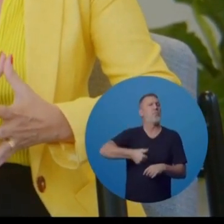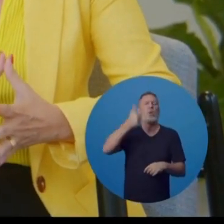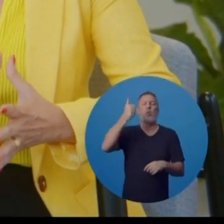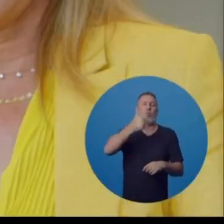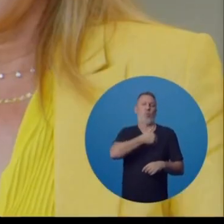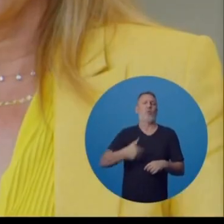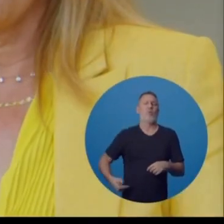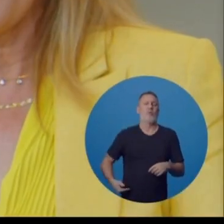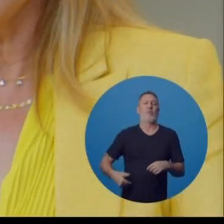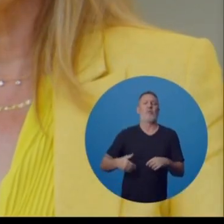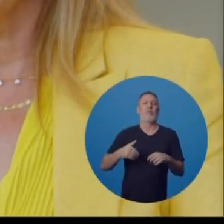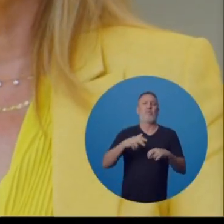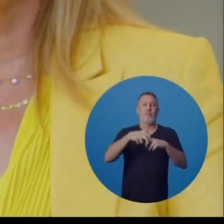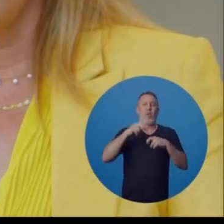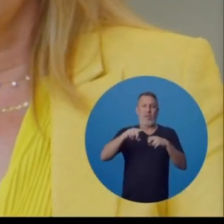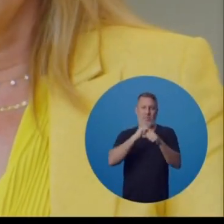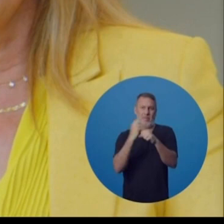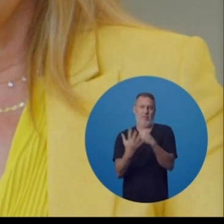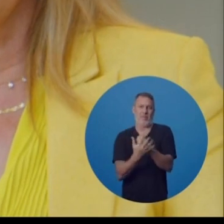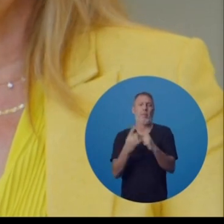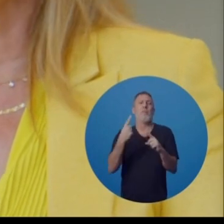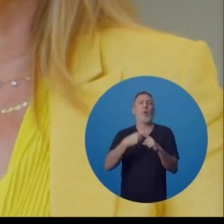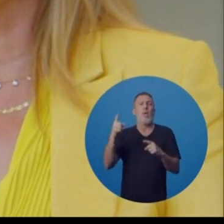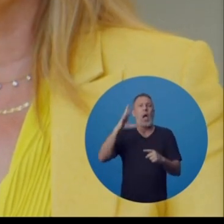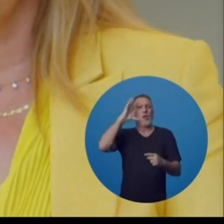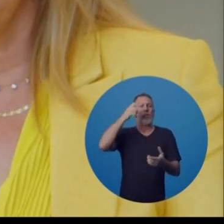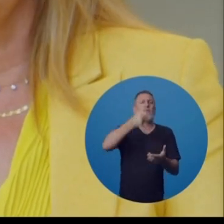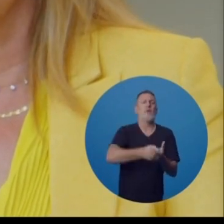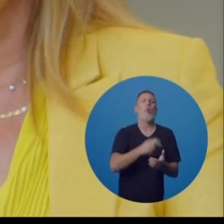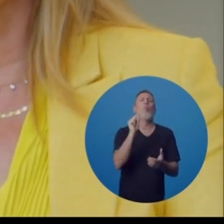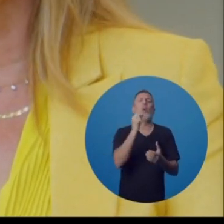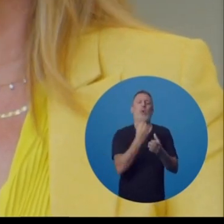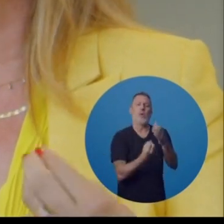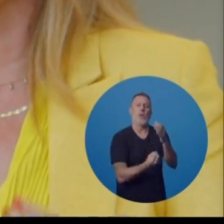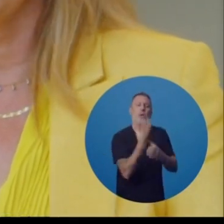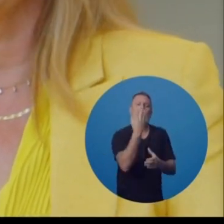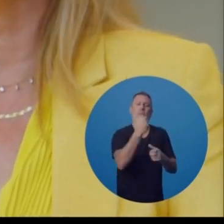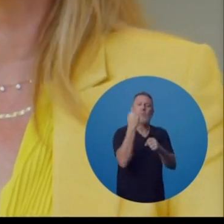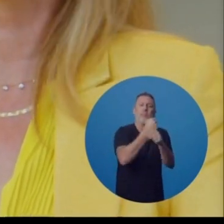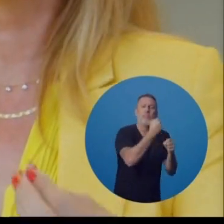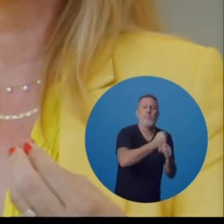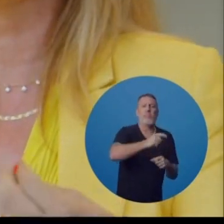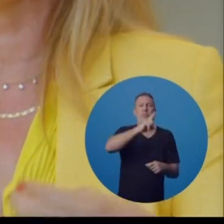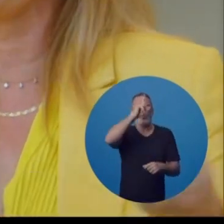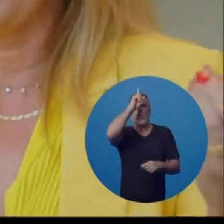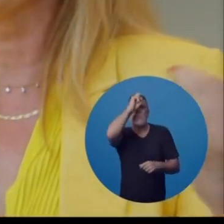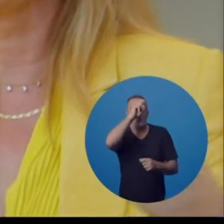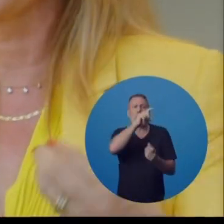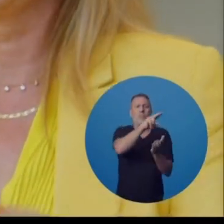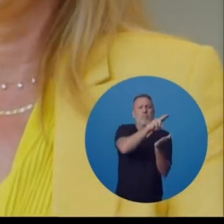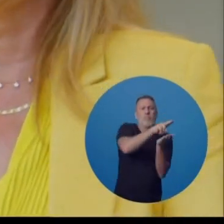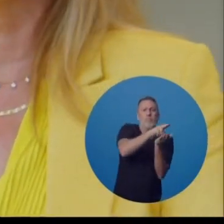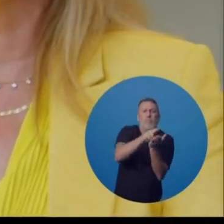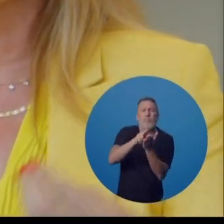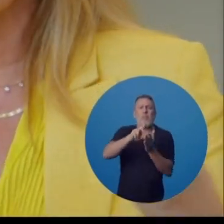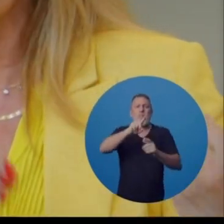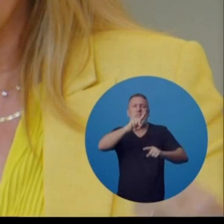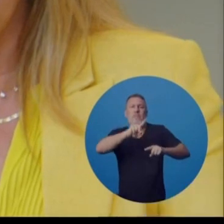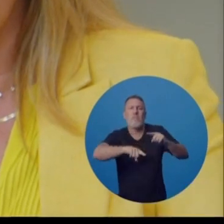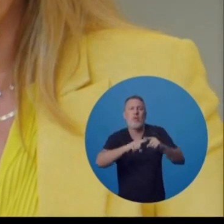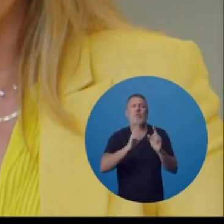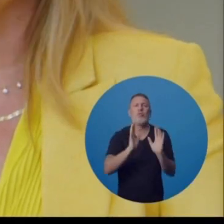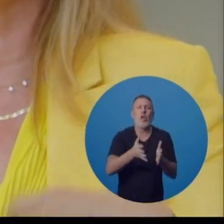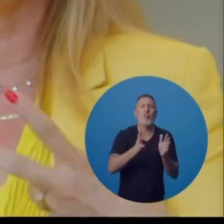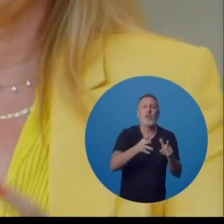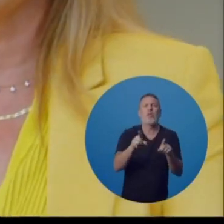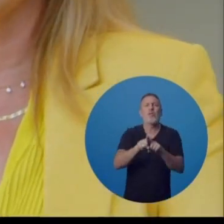da pandemia. A tomada de decisão de investir nos hospitais, nos equipamentos que nós já